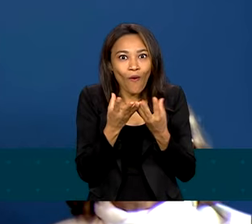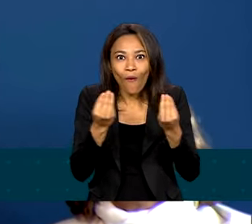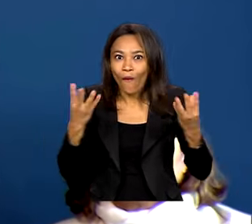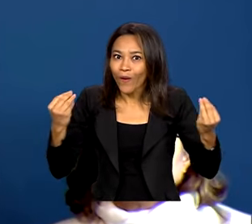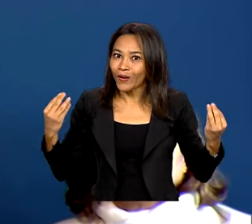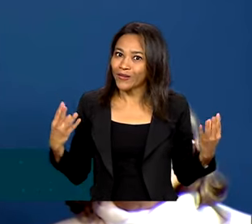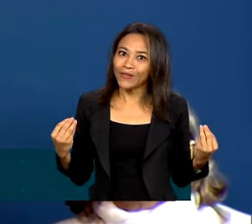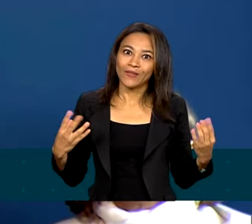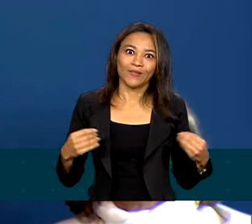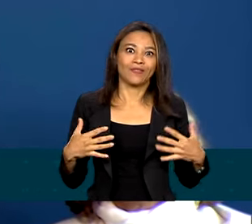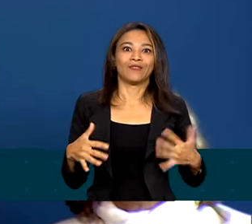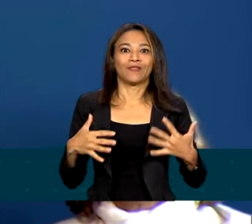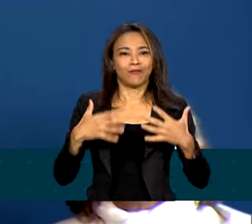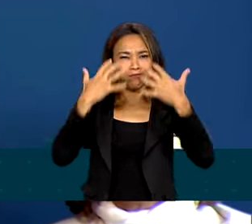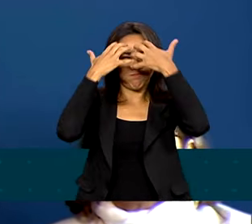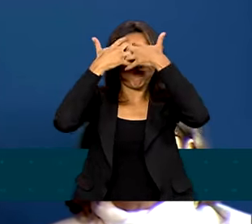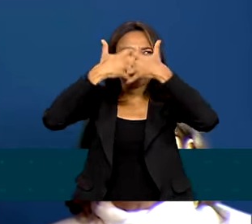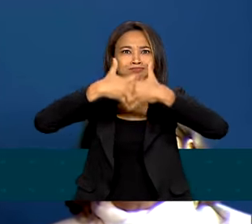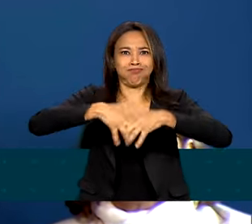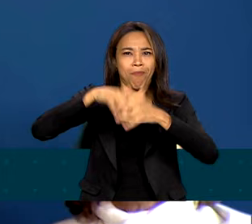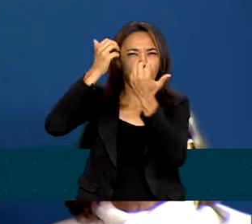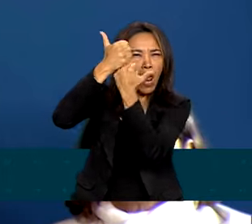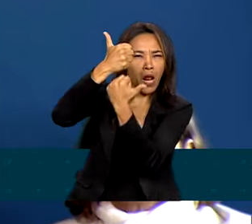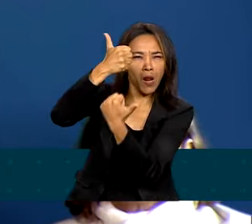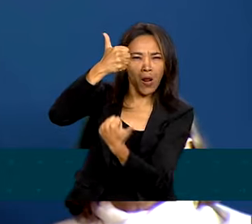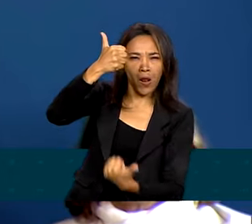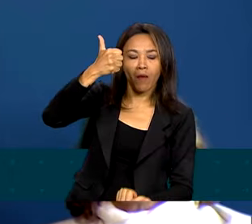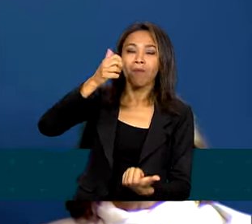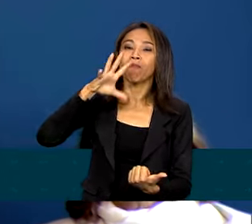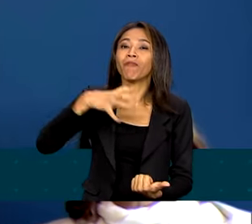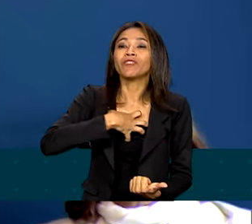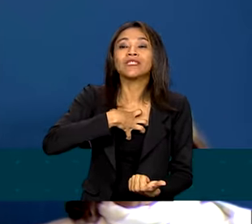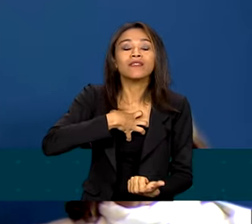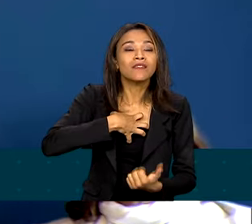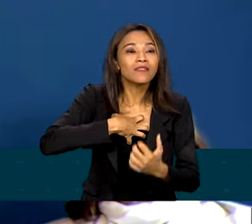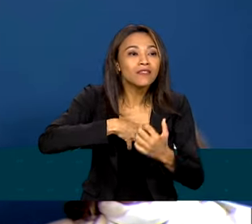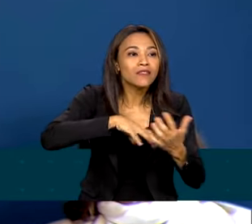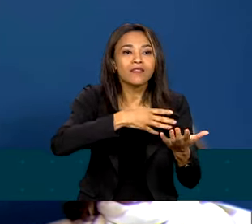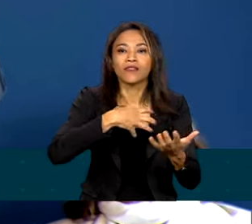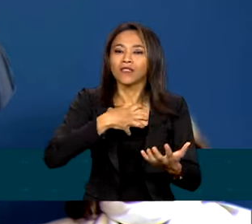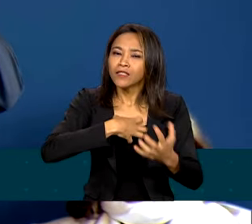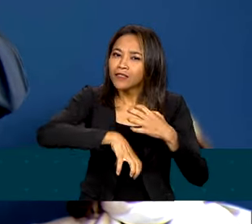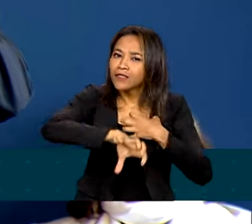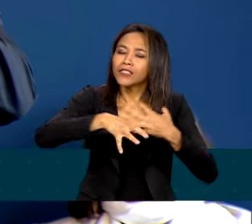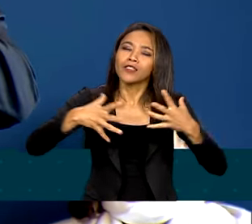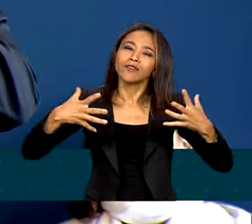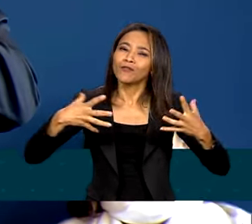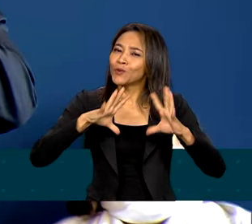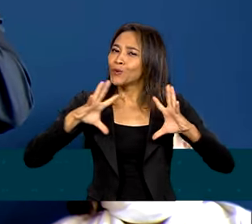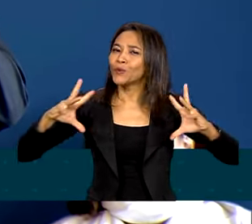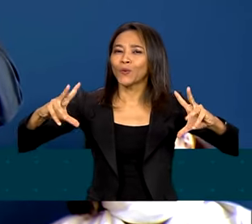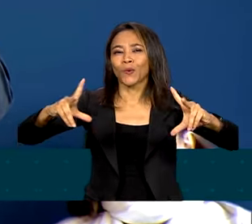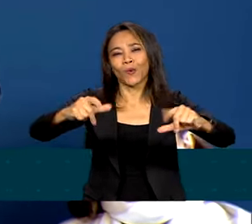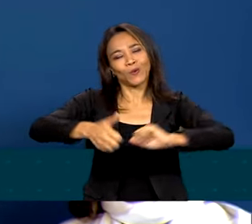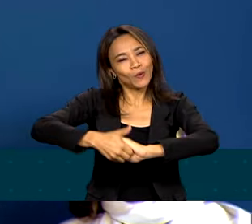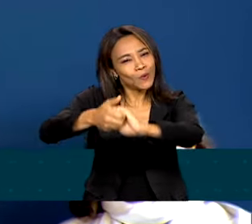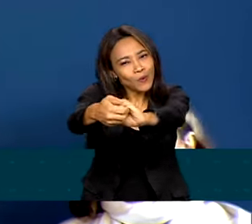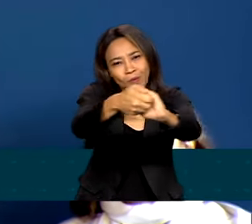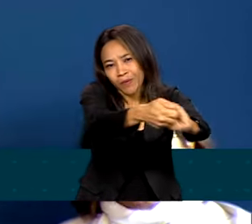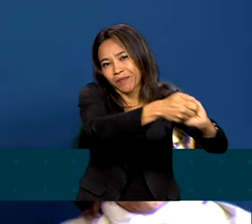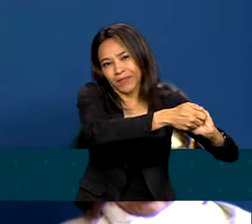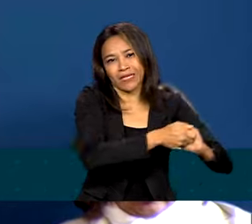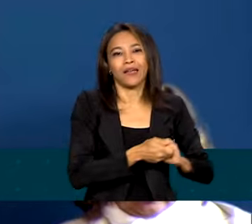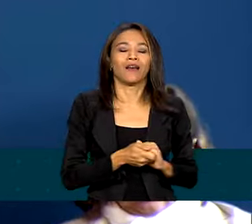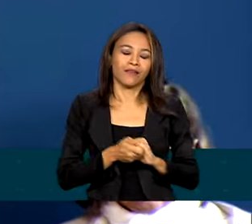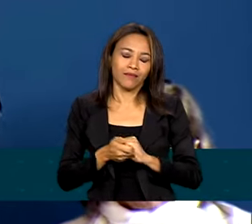complexos, mas sinto-se todos os segmentos do sistema de segurança pública adequadamente cumprimentados e